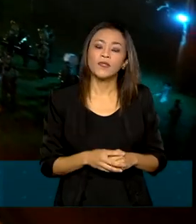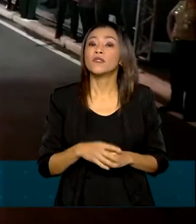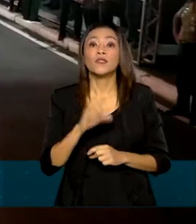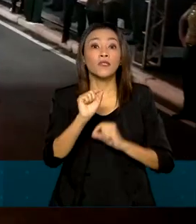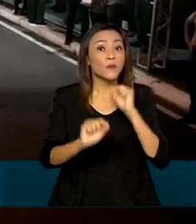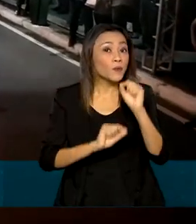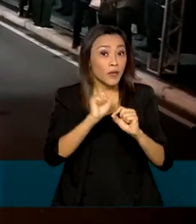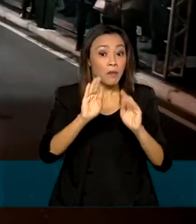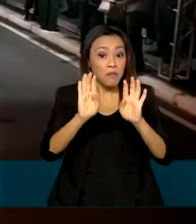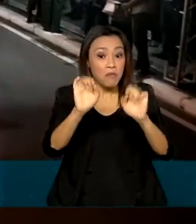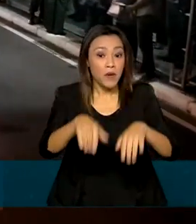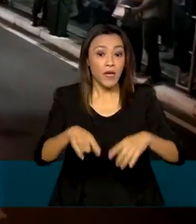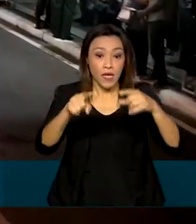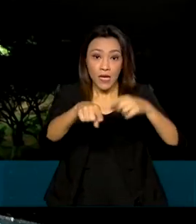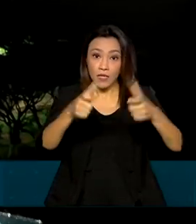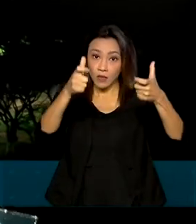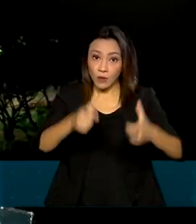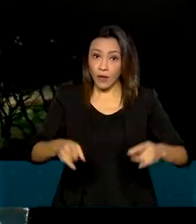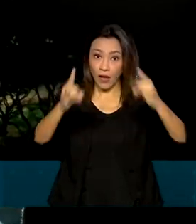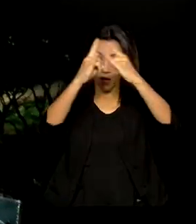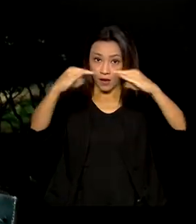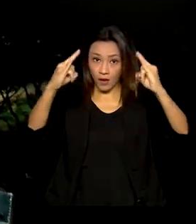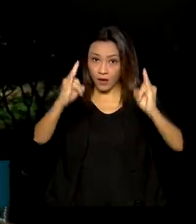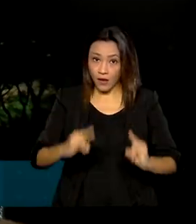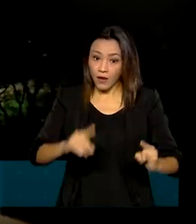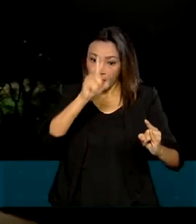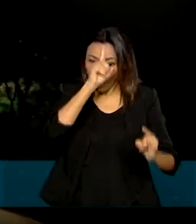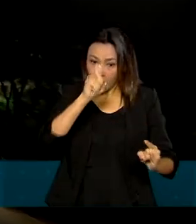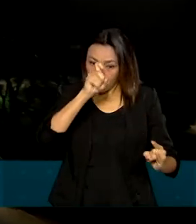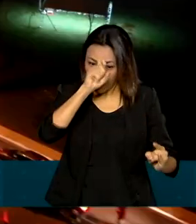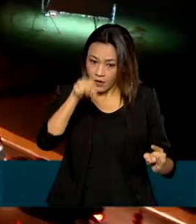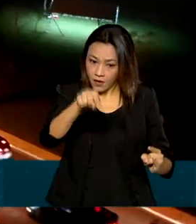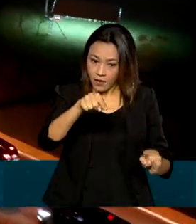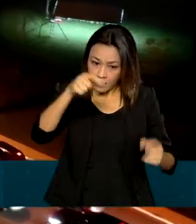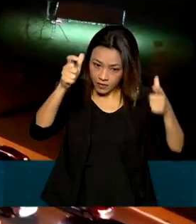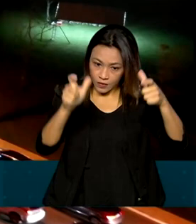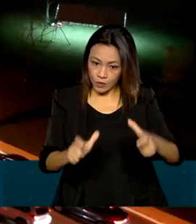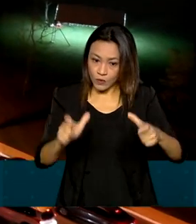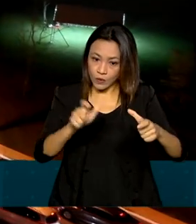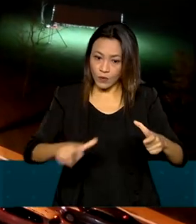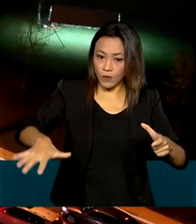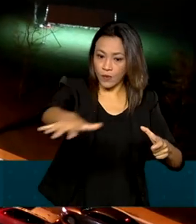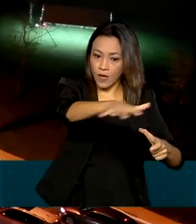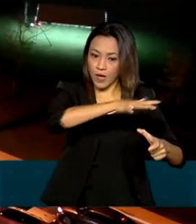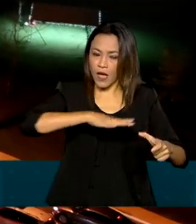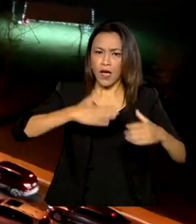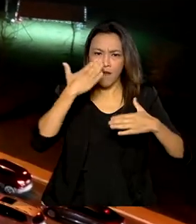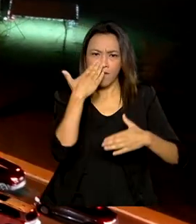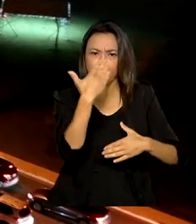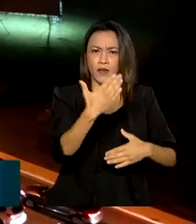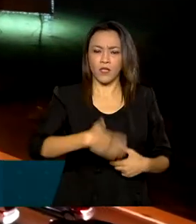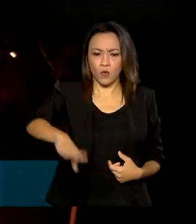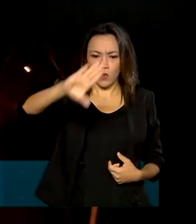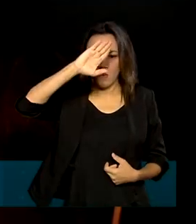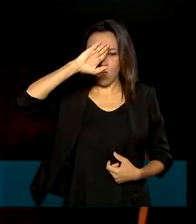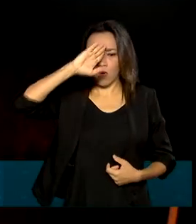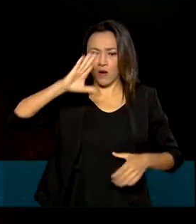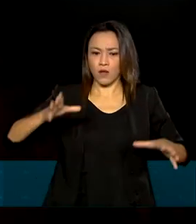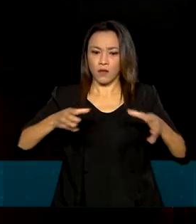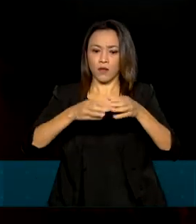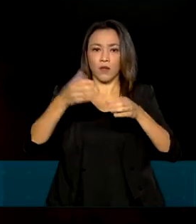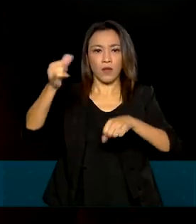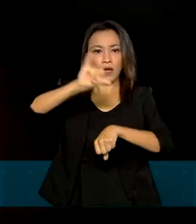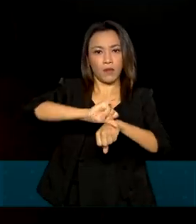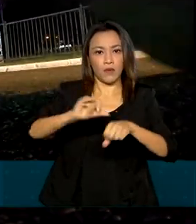causa. A unidade de vacinação, instalada na Praça dos Cristais, em frente ao Quartel General do Exército, na